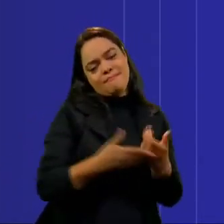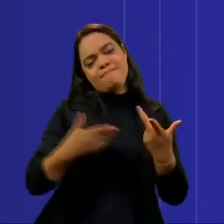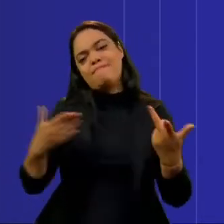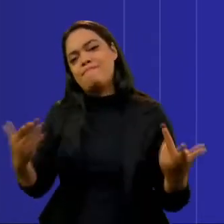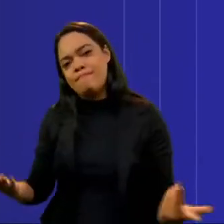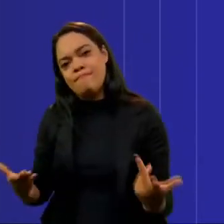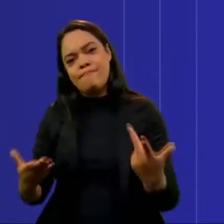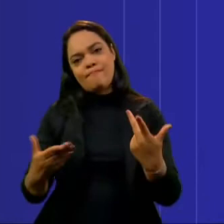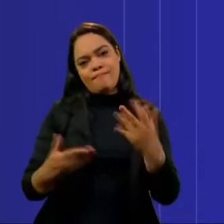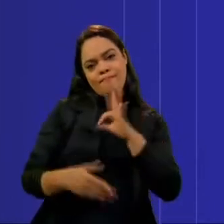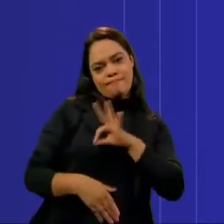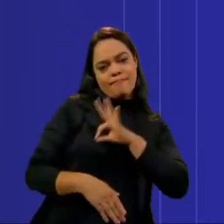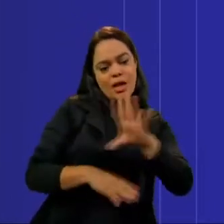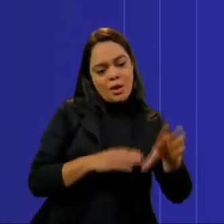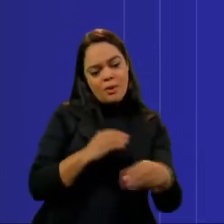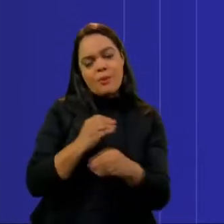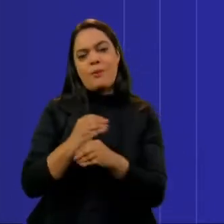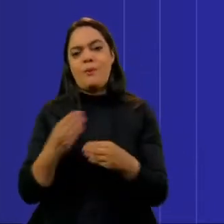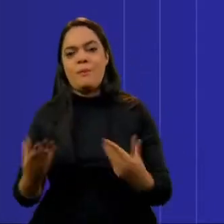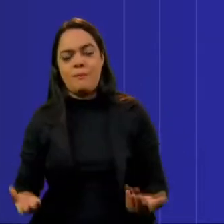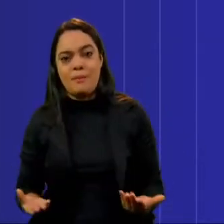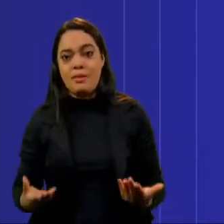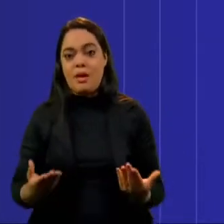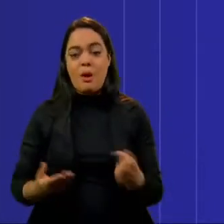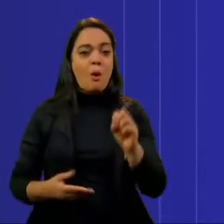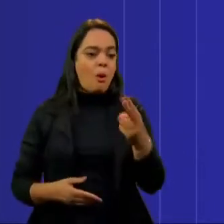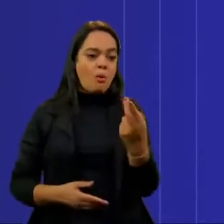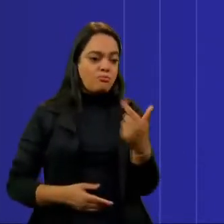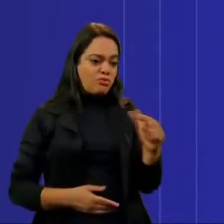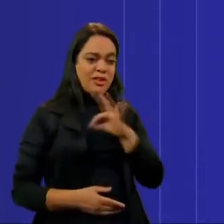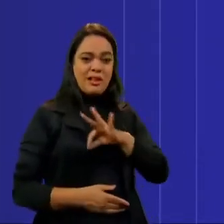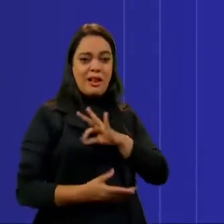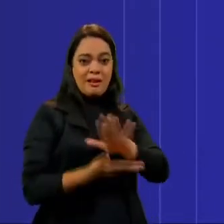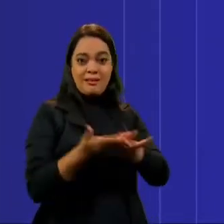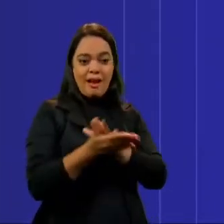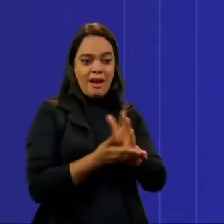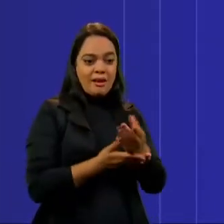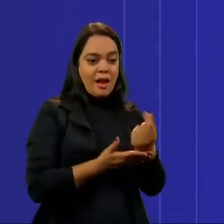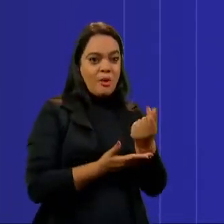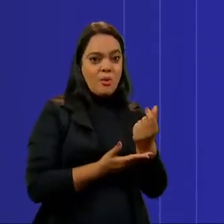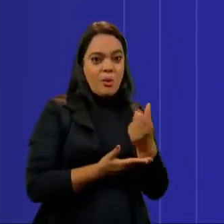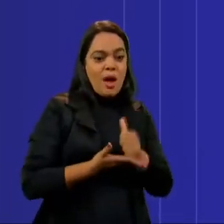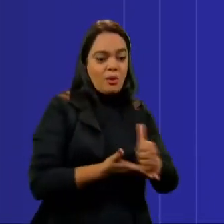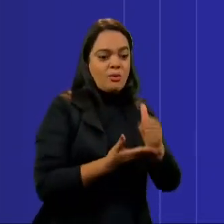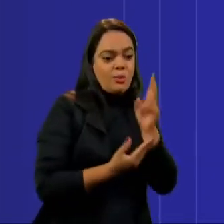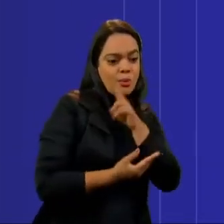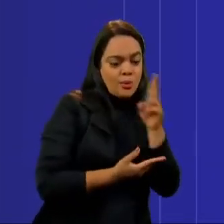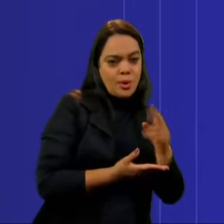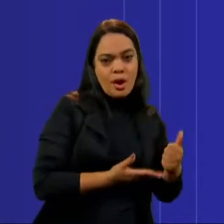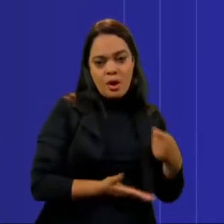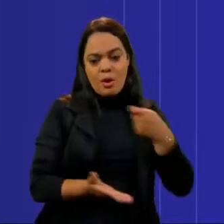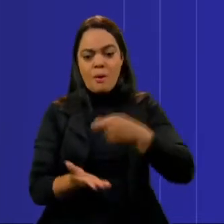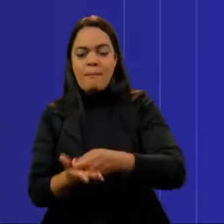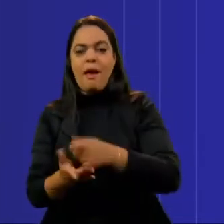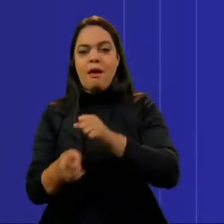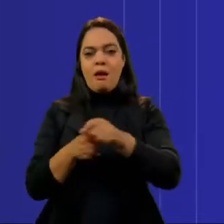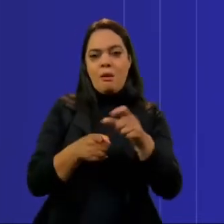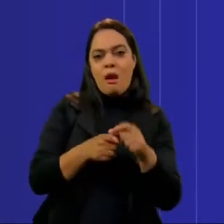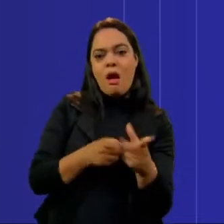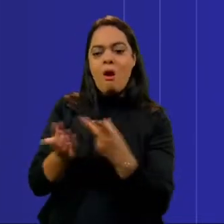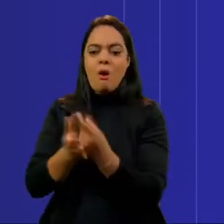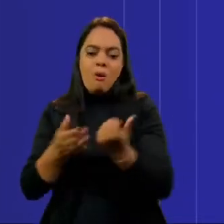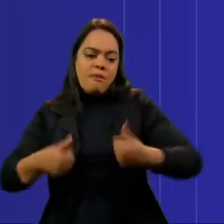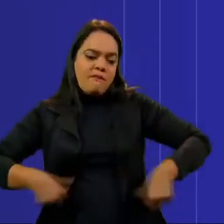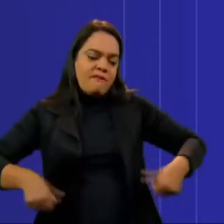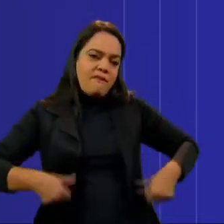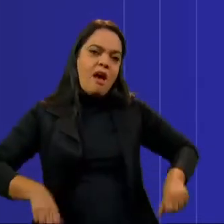complementar a renda, ou então ter essa renda mesmo para pagamento de aluguel, compra de fraldas, utensílio de